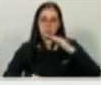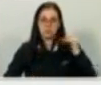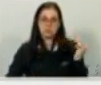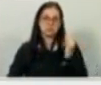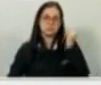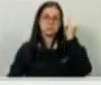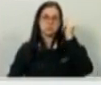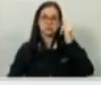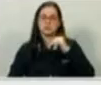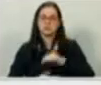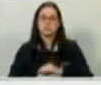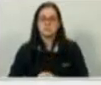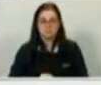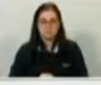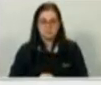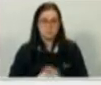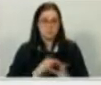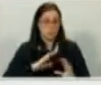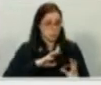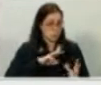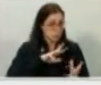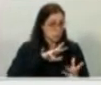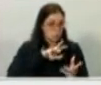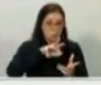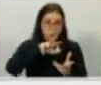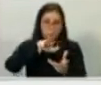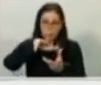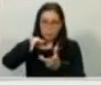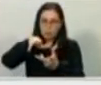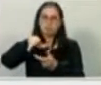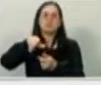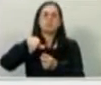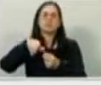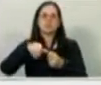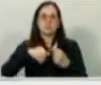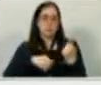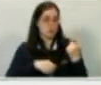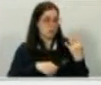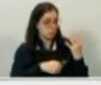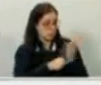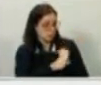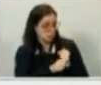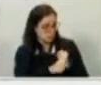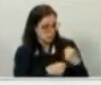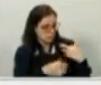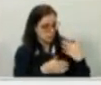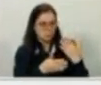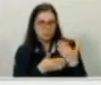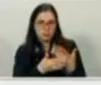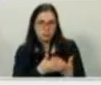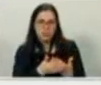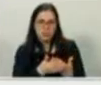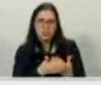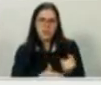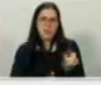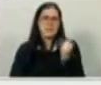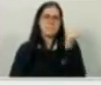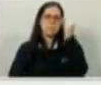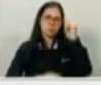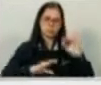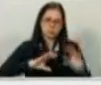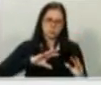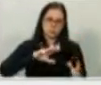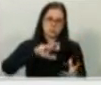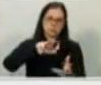que é o maior evento de Psorias do mundo. Nós fazemos aqui, há 14 anos. Então, esses eventos, eles discutem